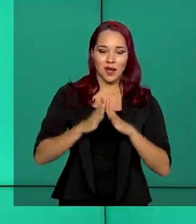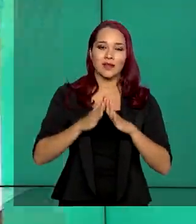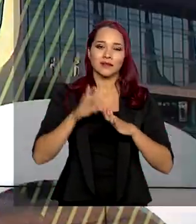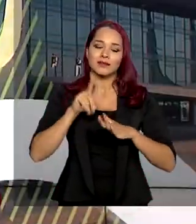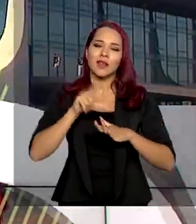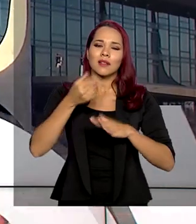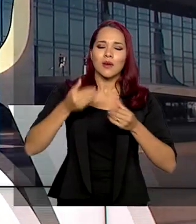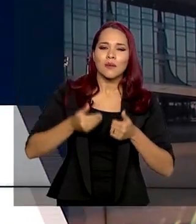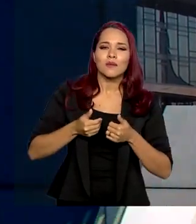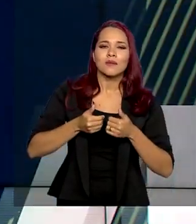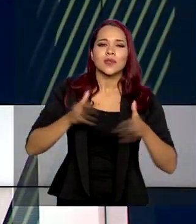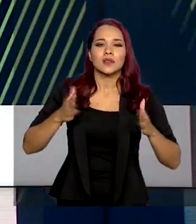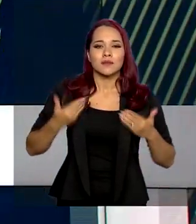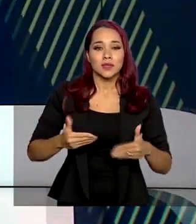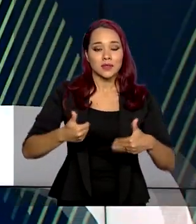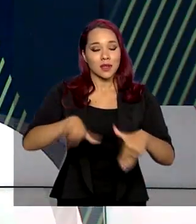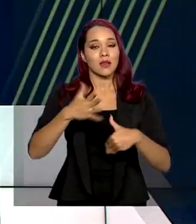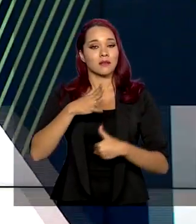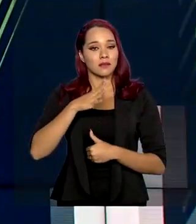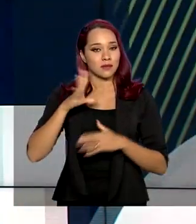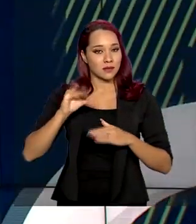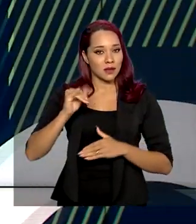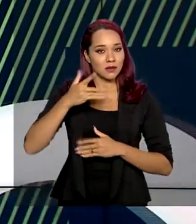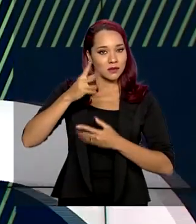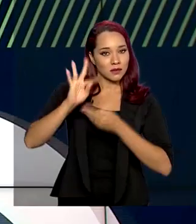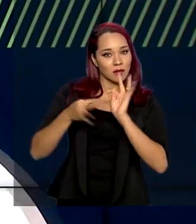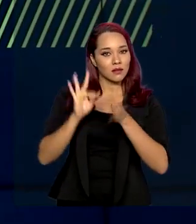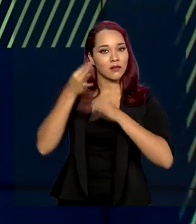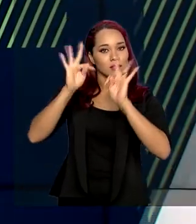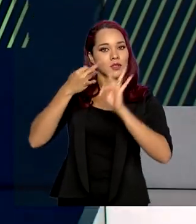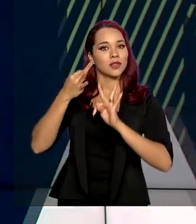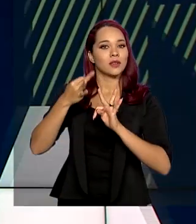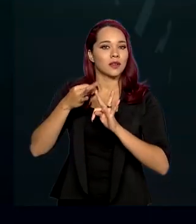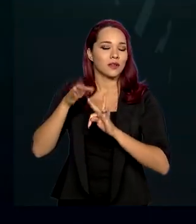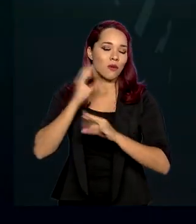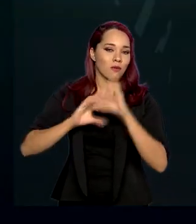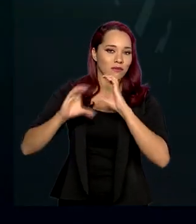pelo Ministério da Ciência, Tecnologia, Inovações e Comunicações.